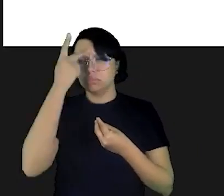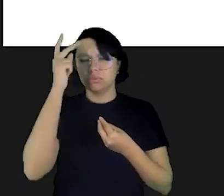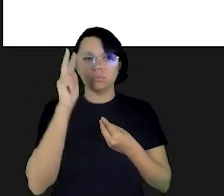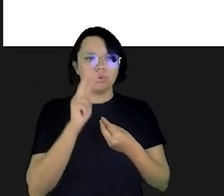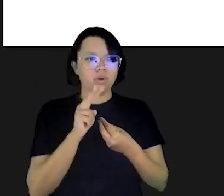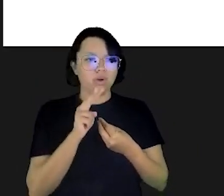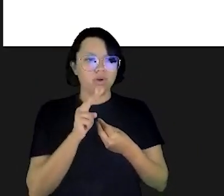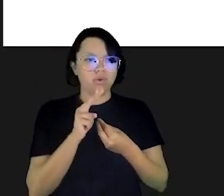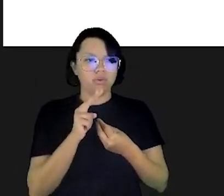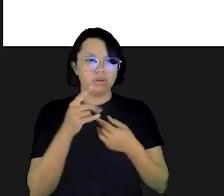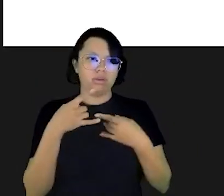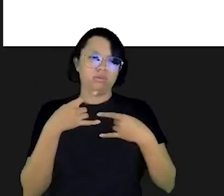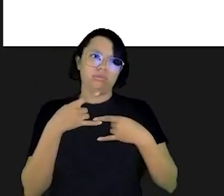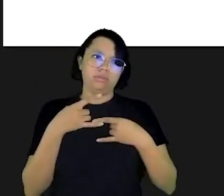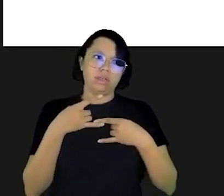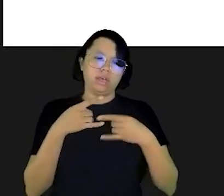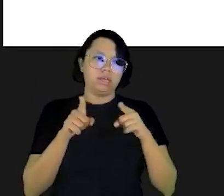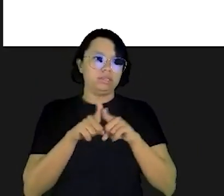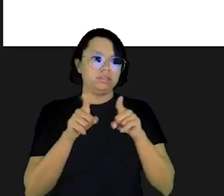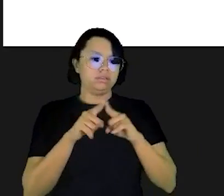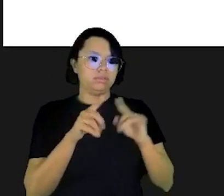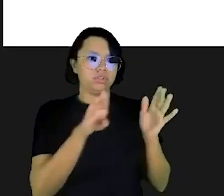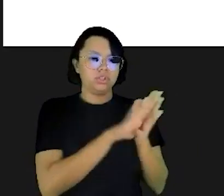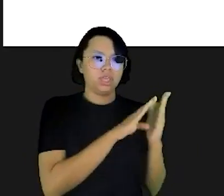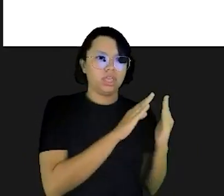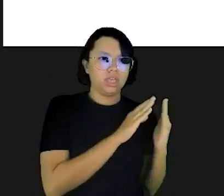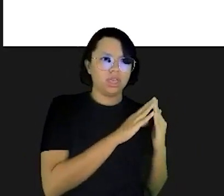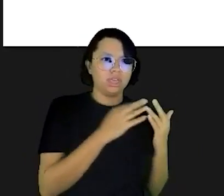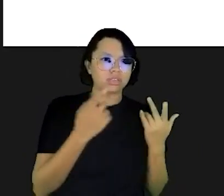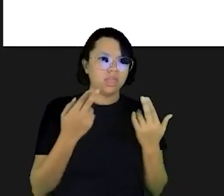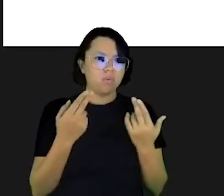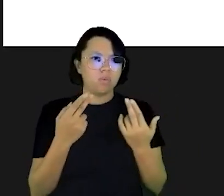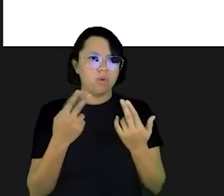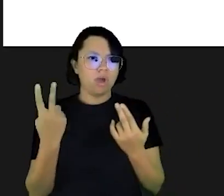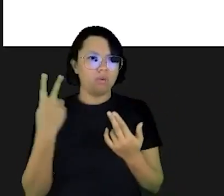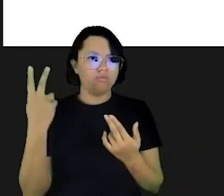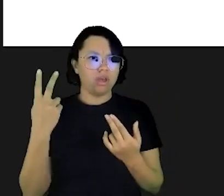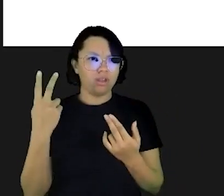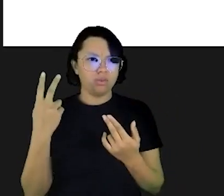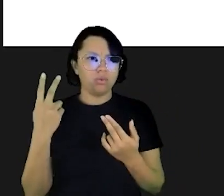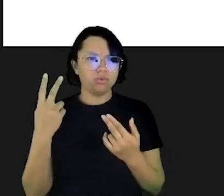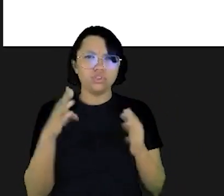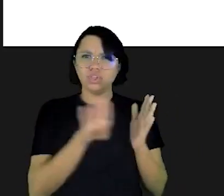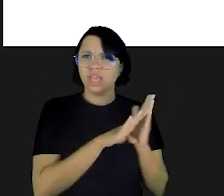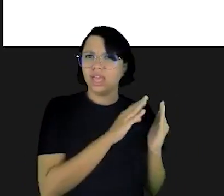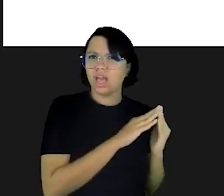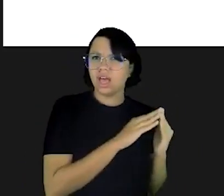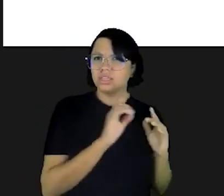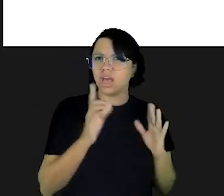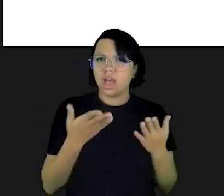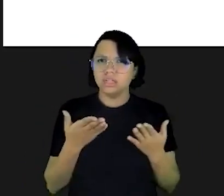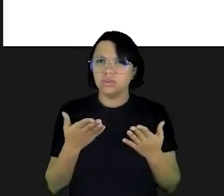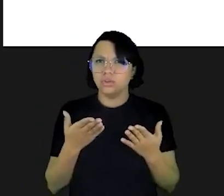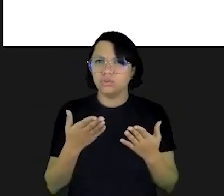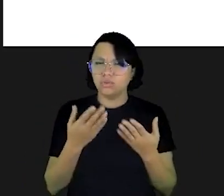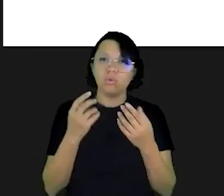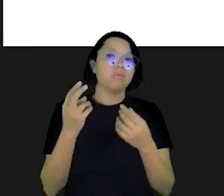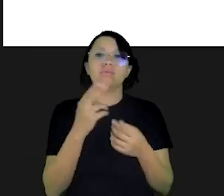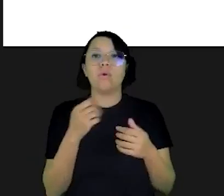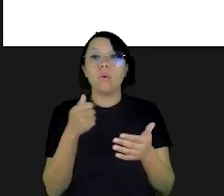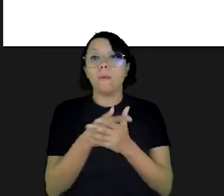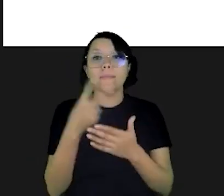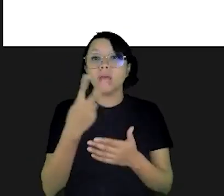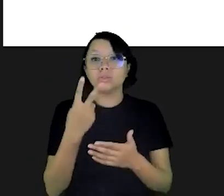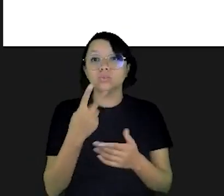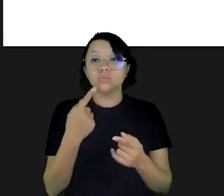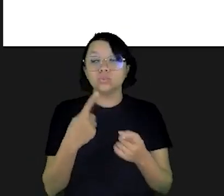isolado o sujeito vê pô bicho online mais impressa está o mesmo preço da impressa então eu vou comprar